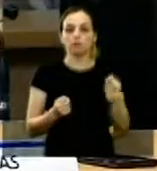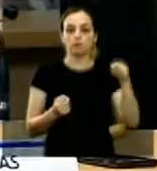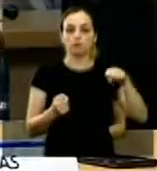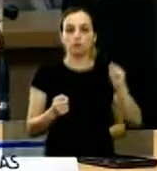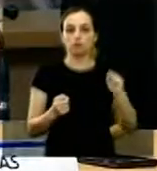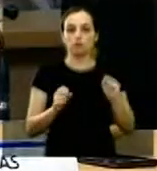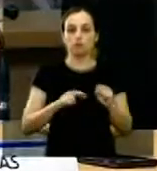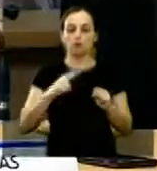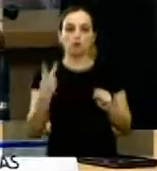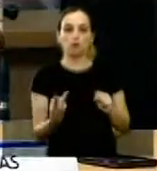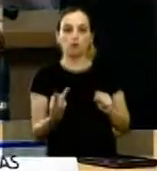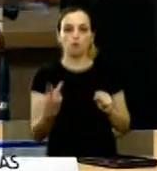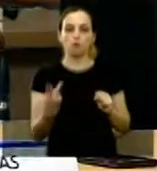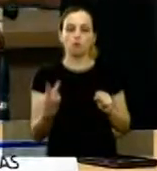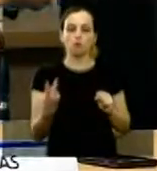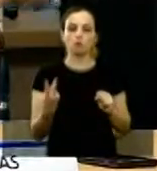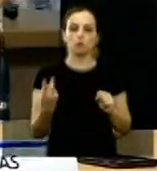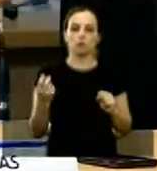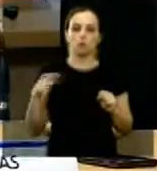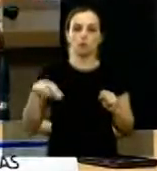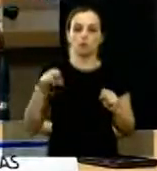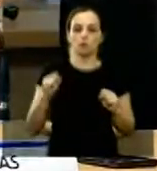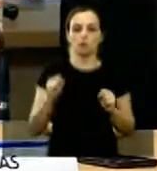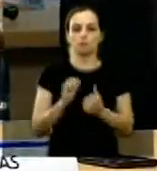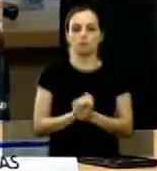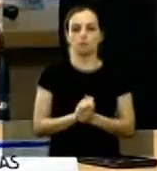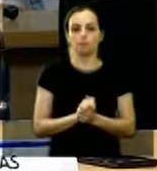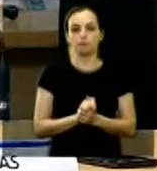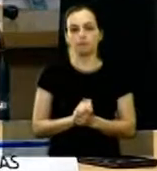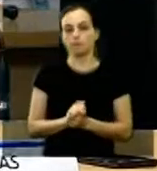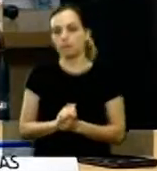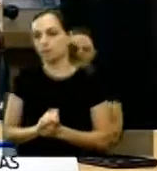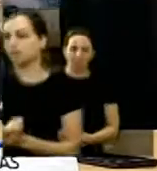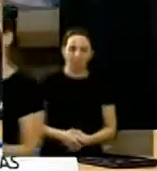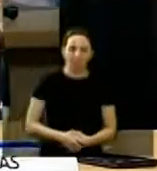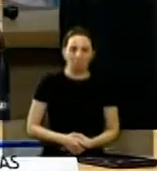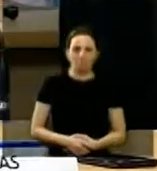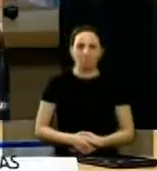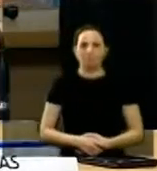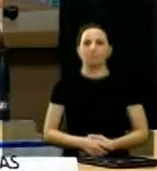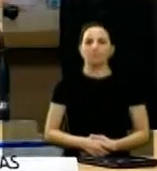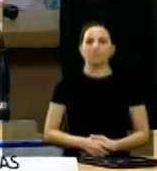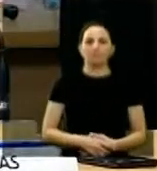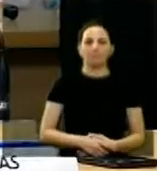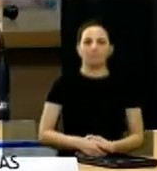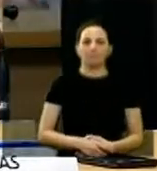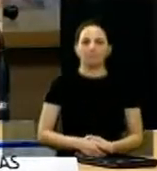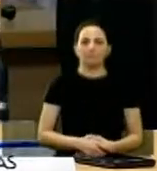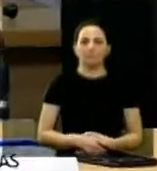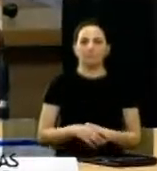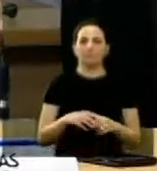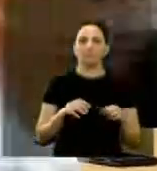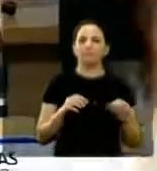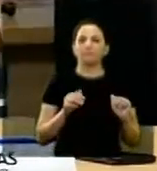os contrários caso tenha dirão não vereador Jair Martinelli para a chamada para a votação